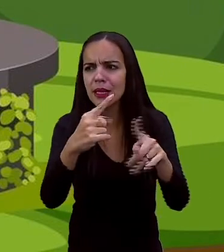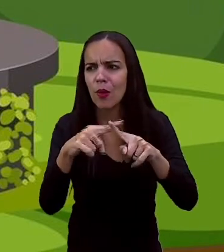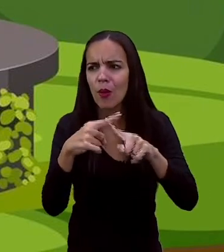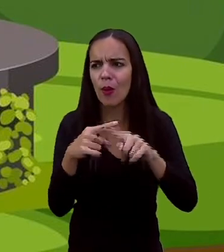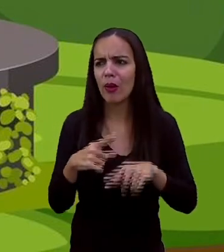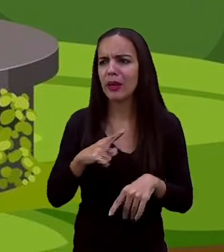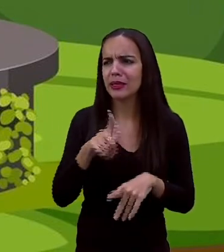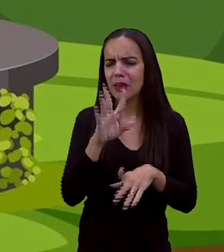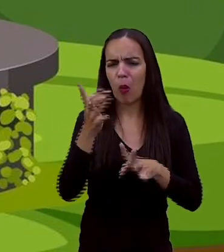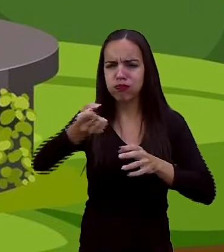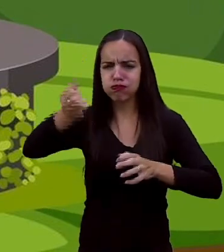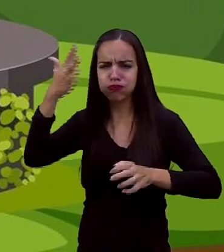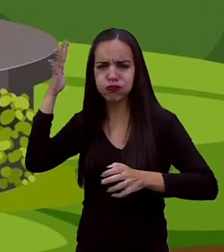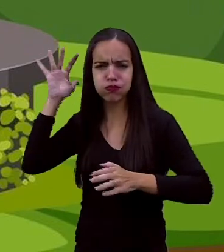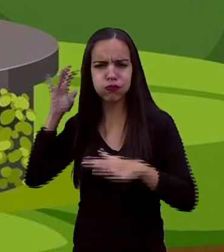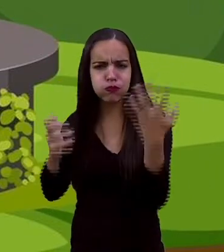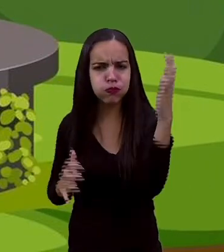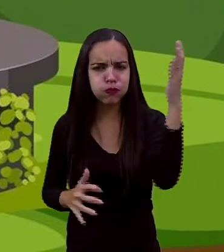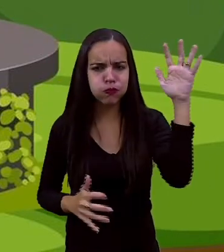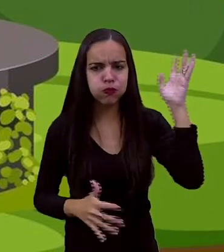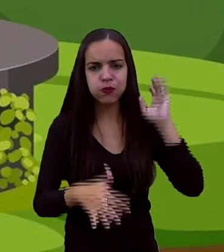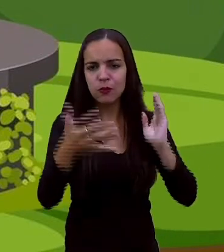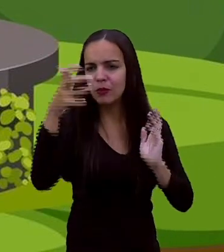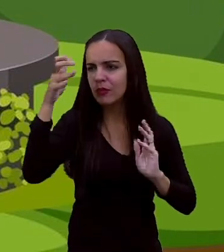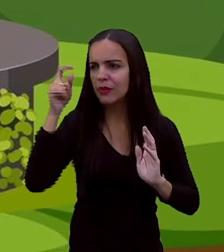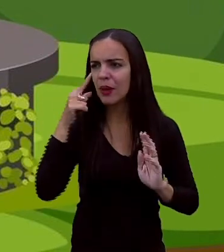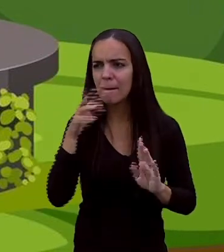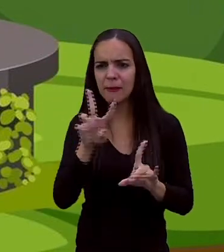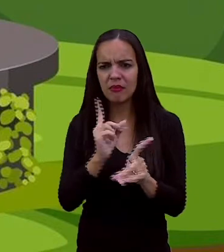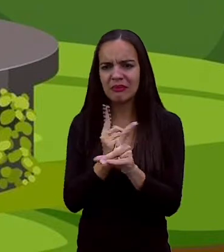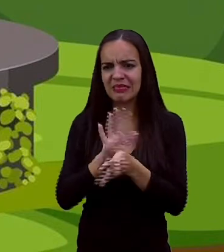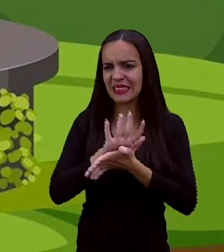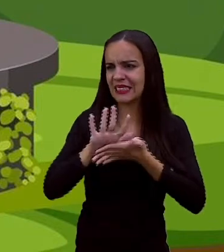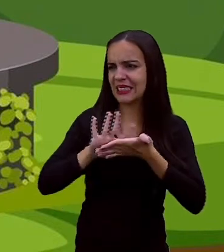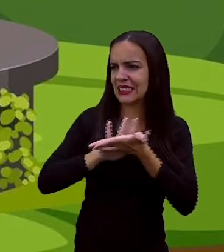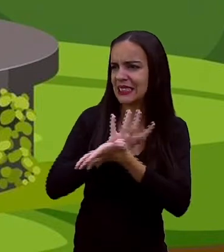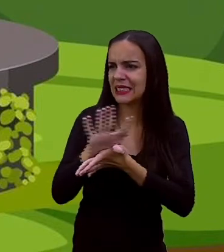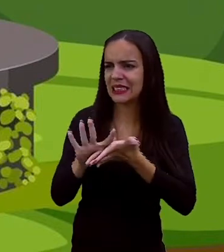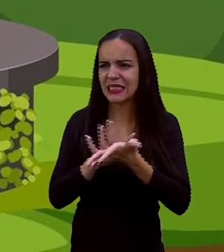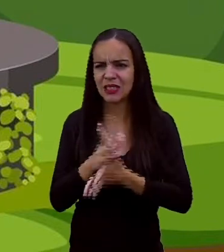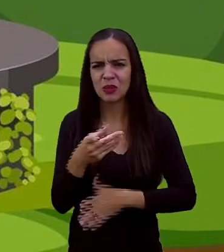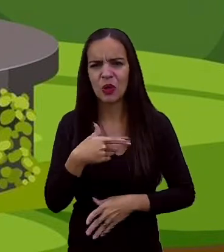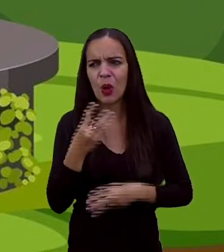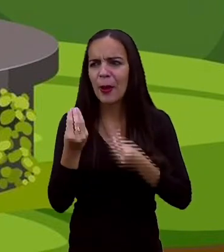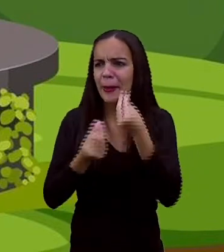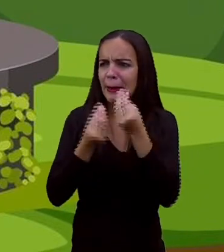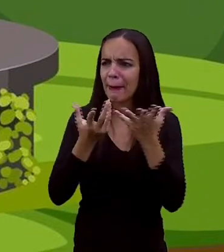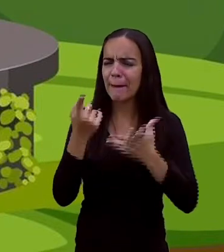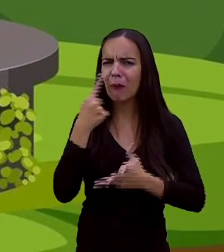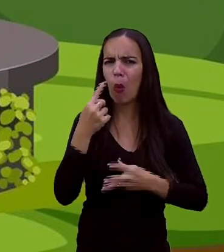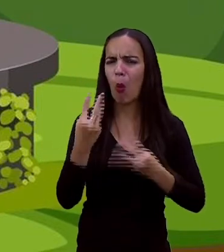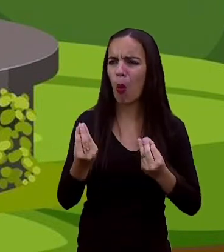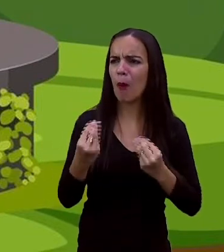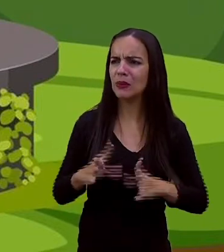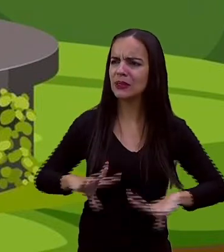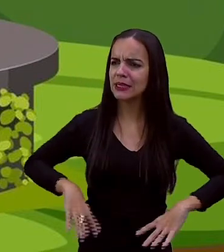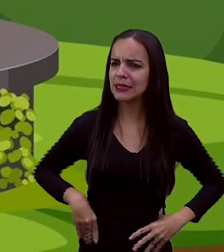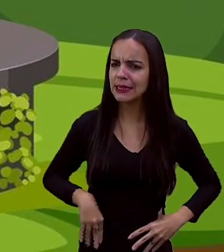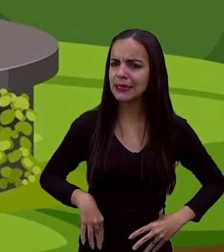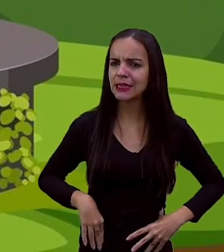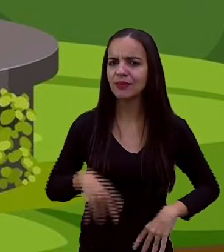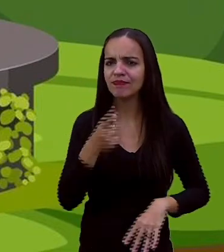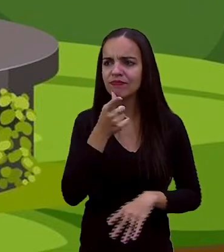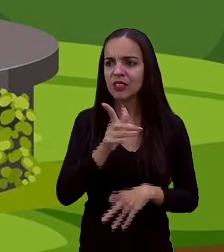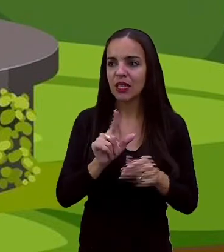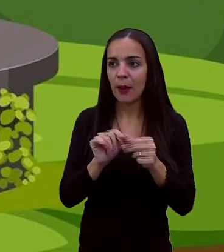entre os arbustos, espreitando, farejando o instinto animal dentro dele. Ele não erraram. Na curva